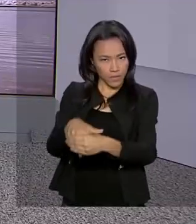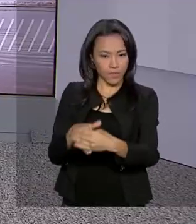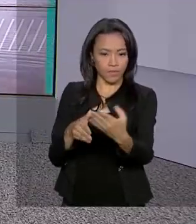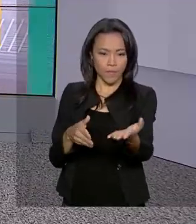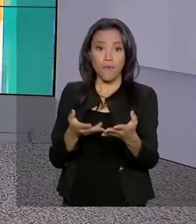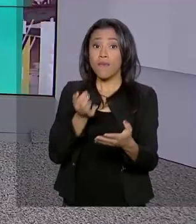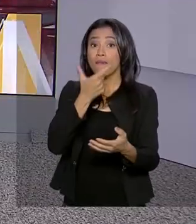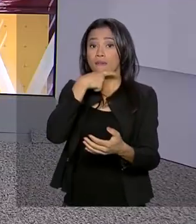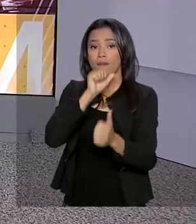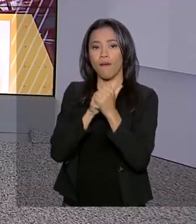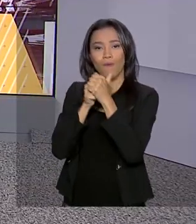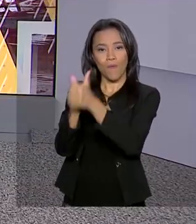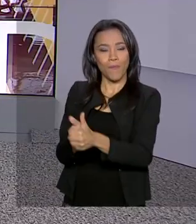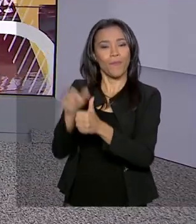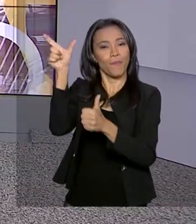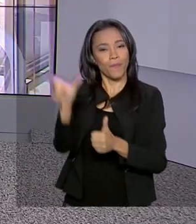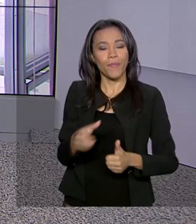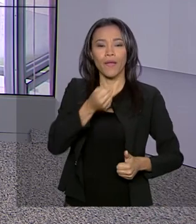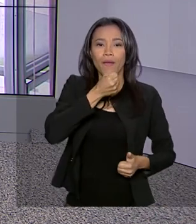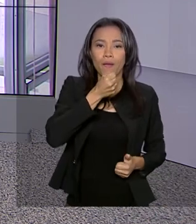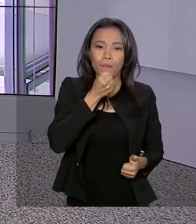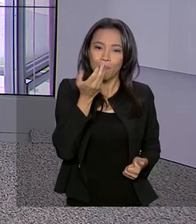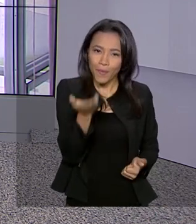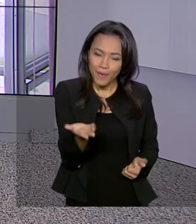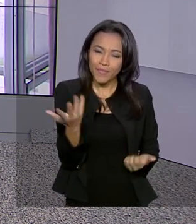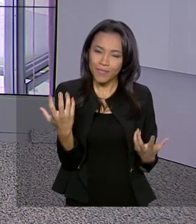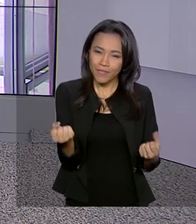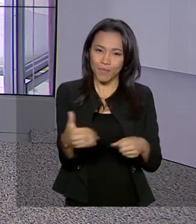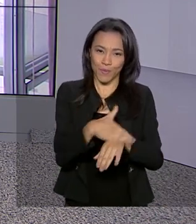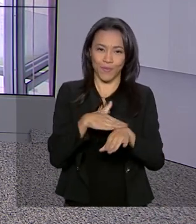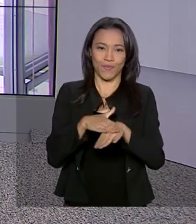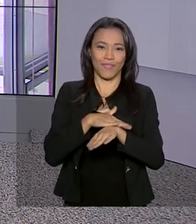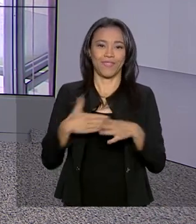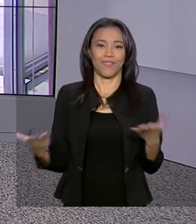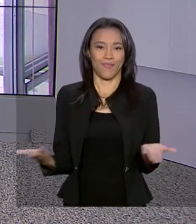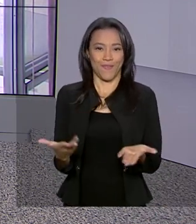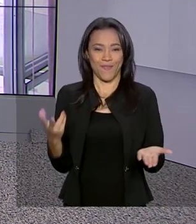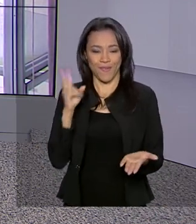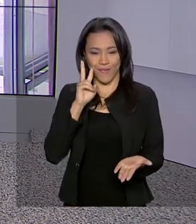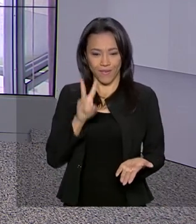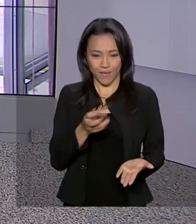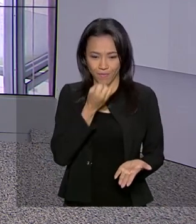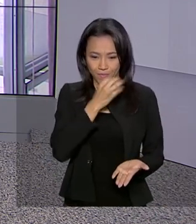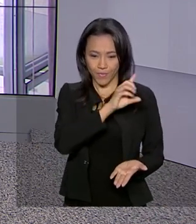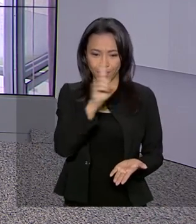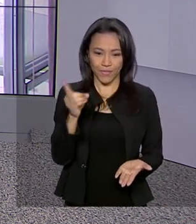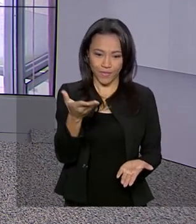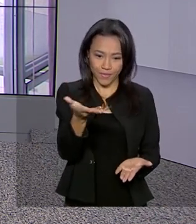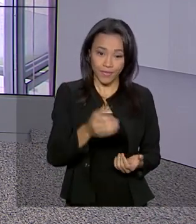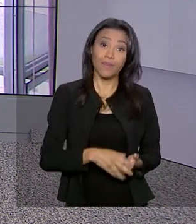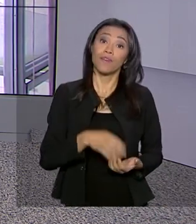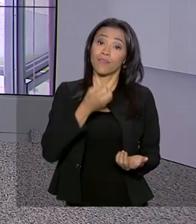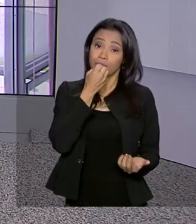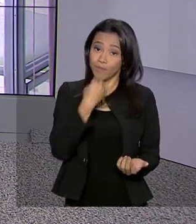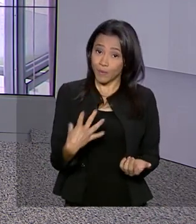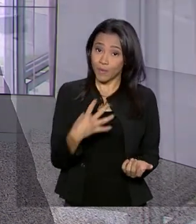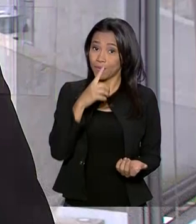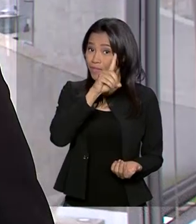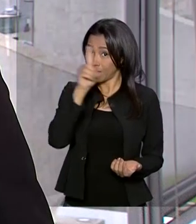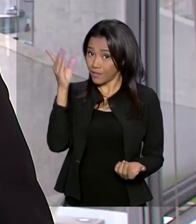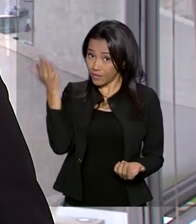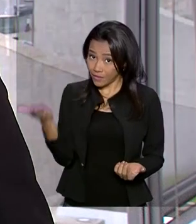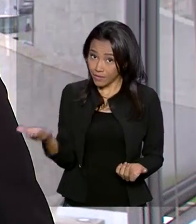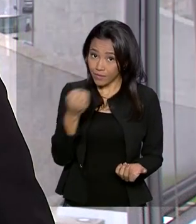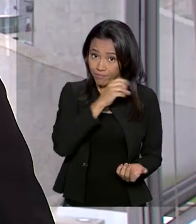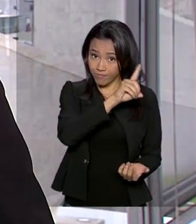Quem acompanha esse assunto é o repórter Glauco de Queiroz. Vamos falar com ele agora ao vivo. Bom dia, Glauco. Olá, bom dia, Renata. Bom dia a todos.